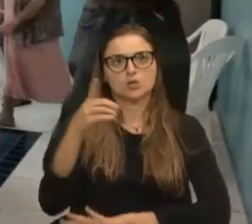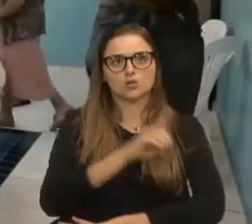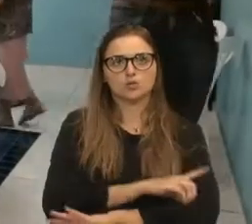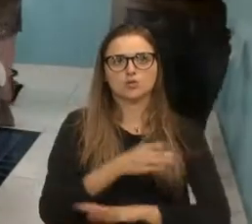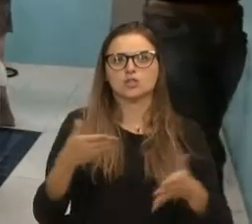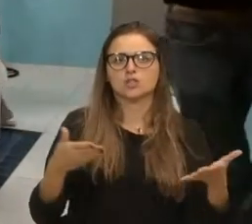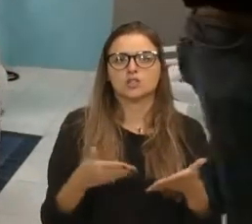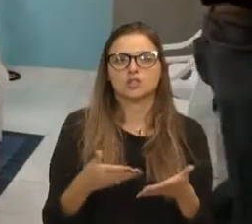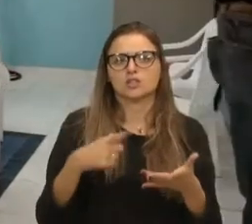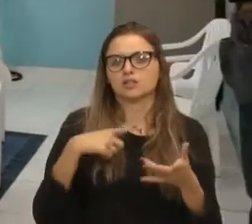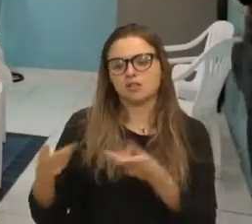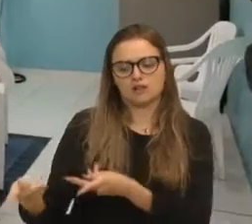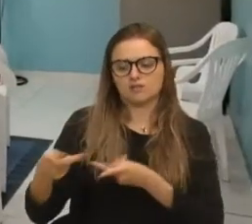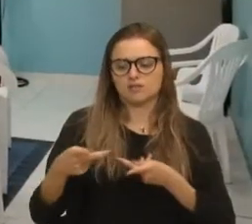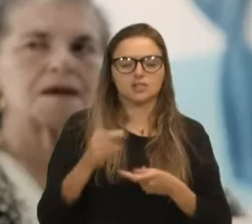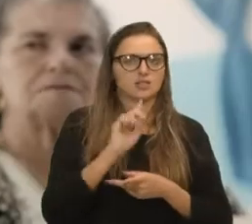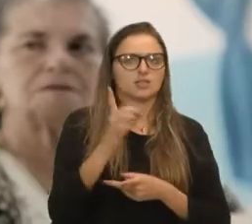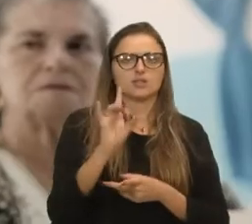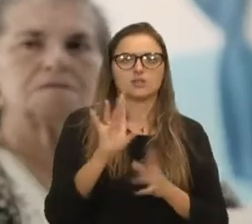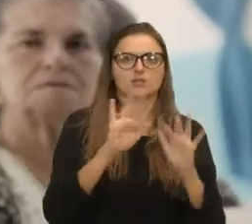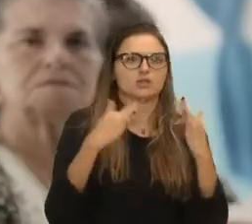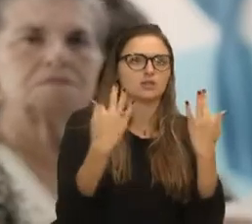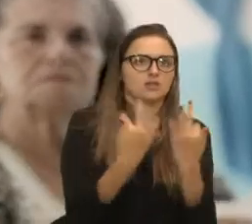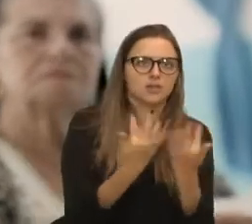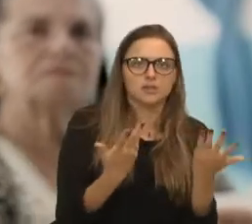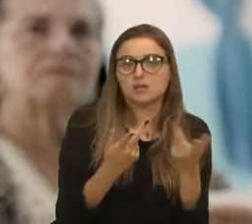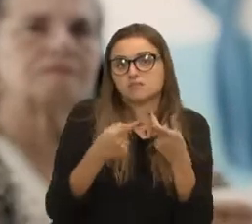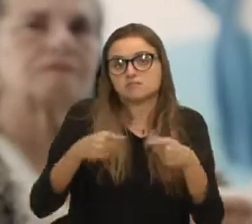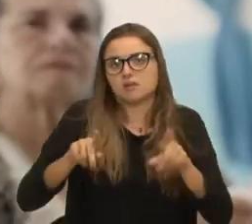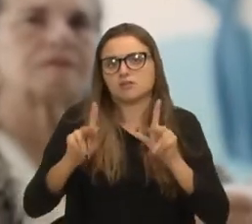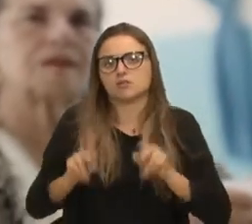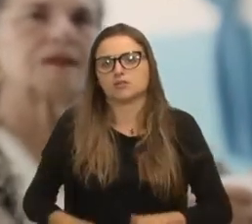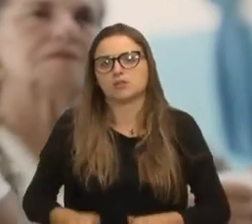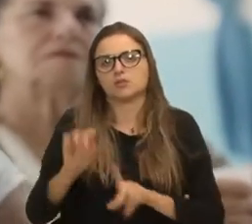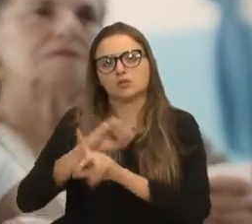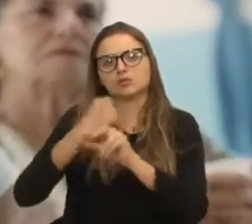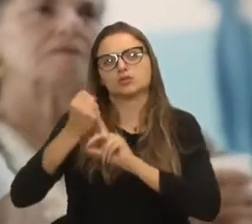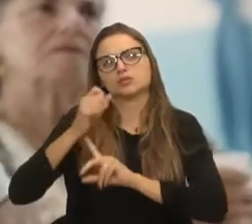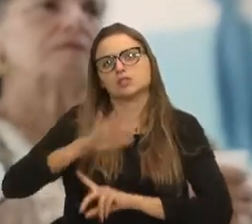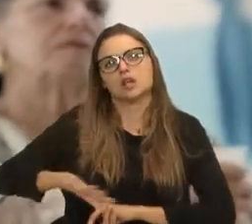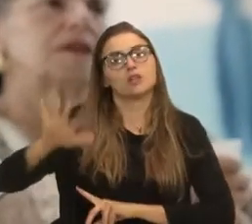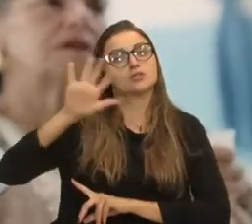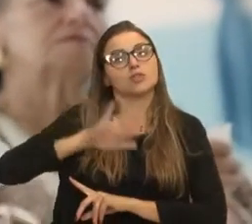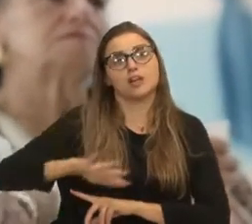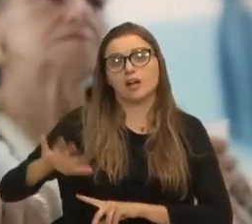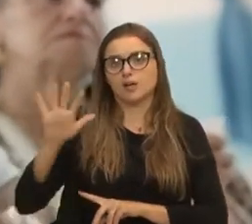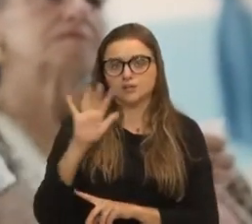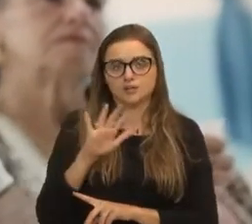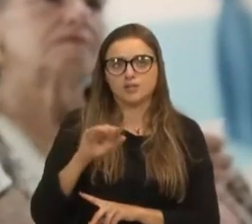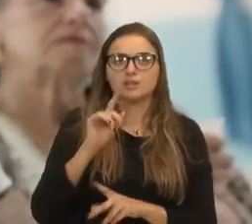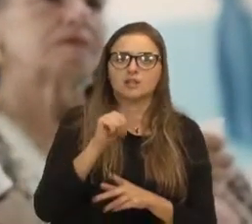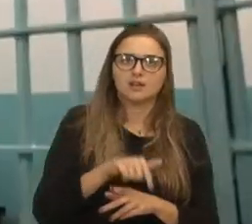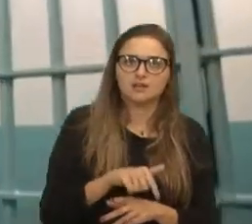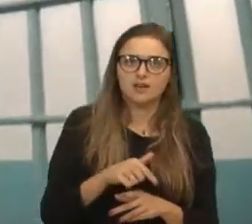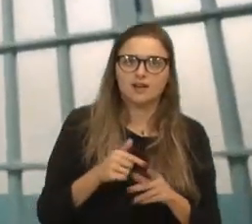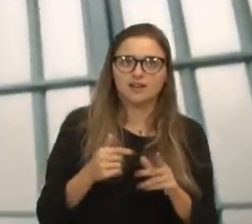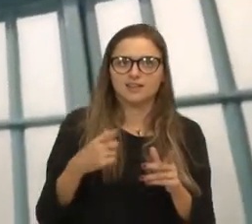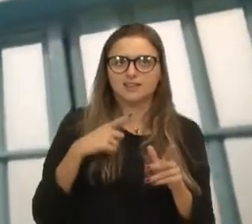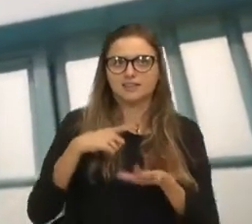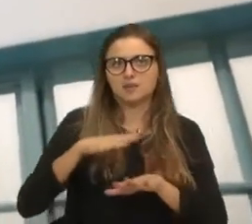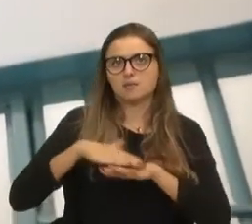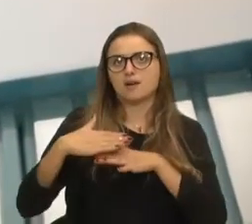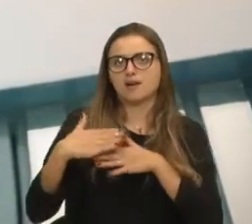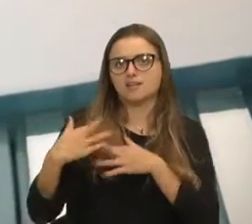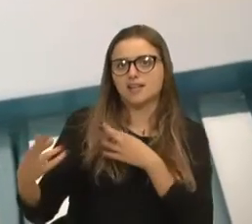estar recebendo visita, não só da família dele, mas de pessoas da sociedade, de uma maneira geral. Então, você vai estreitar esses